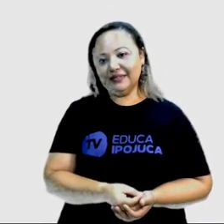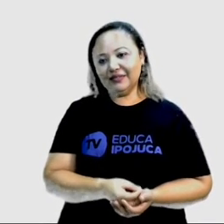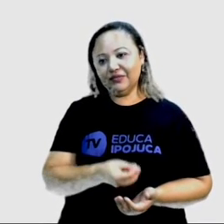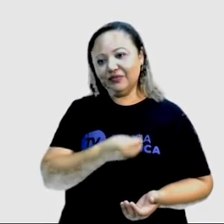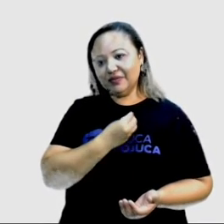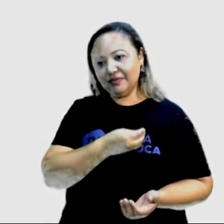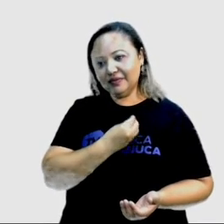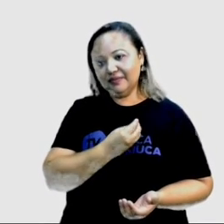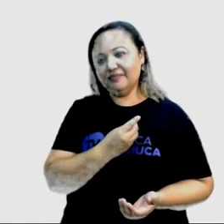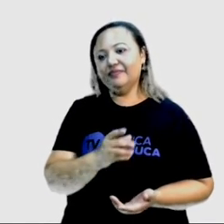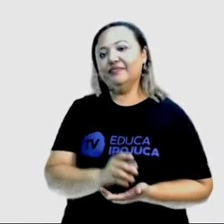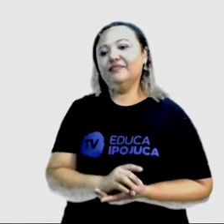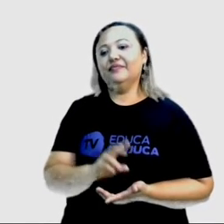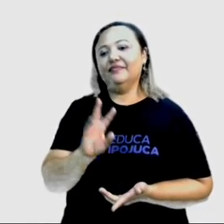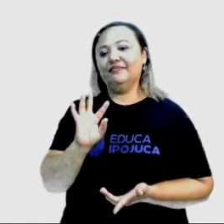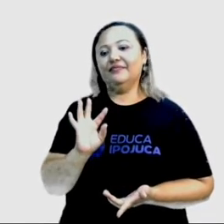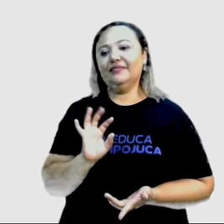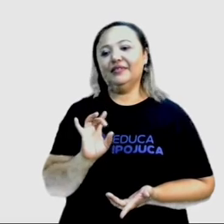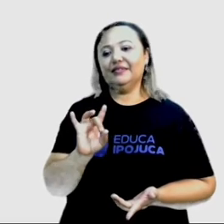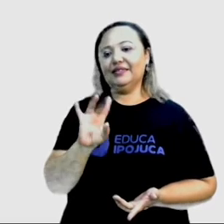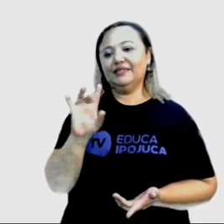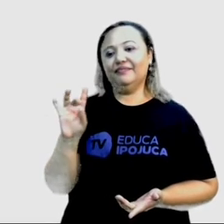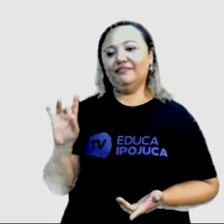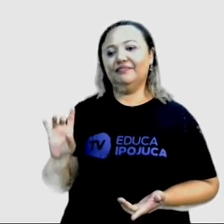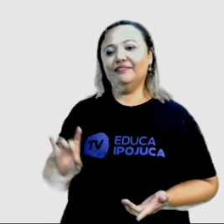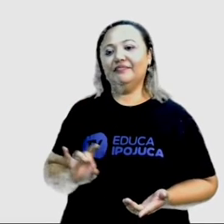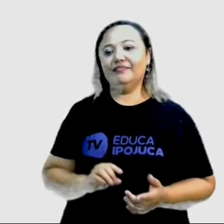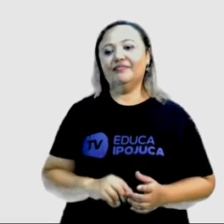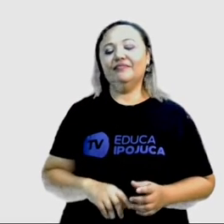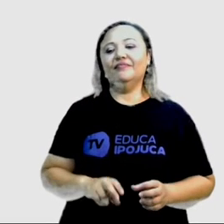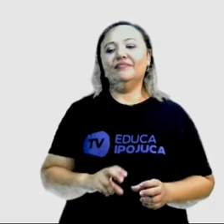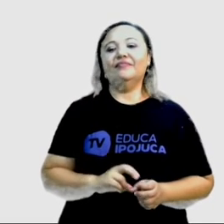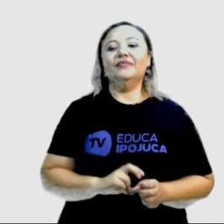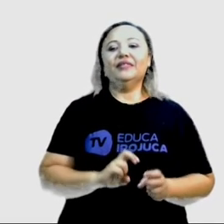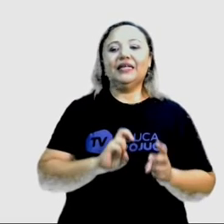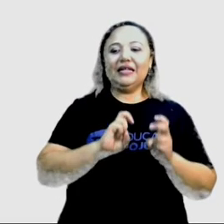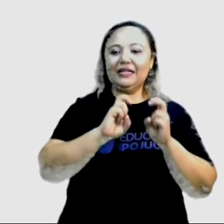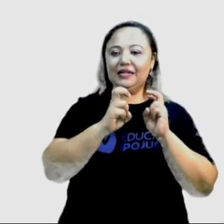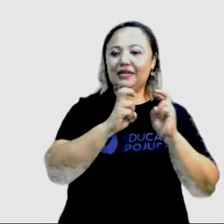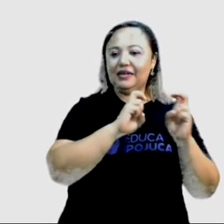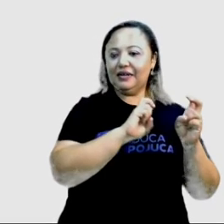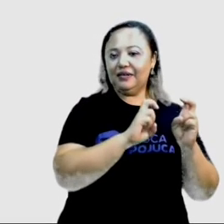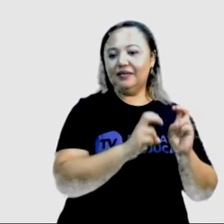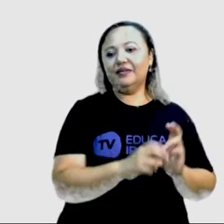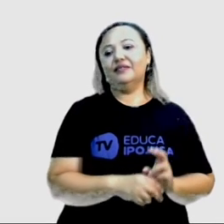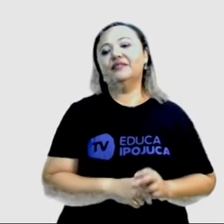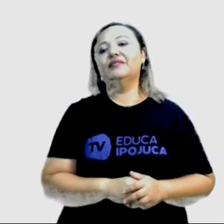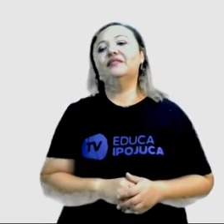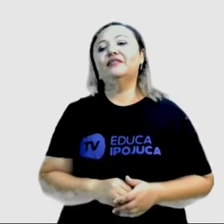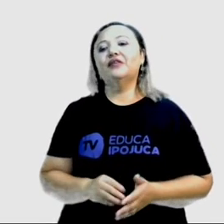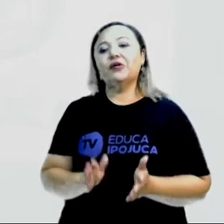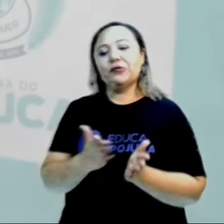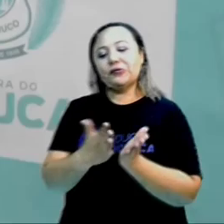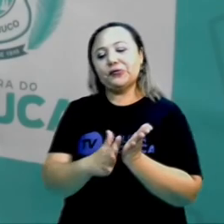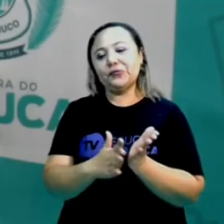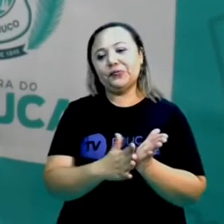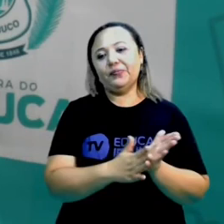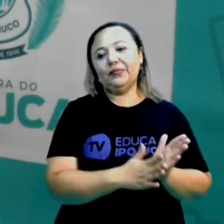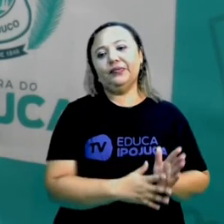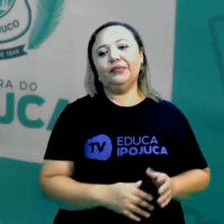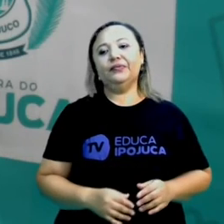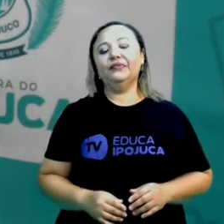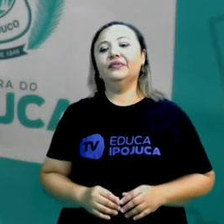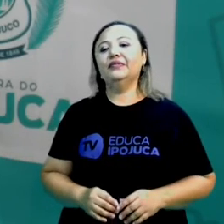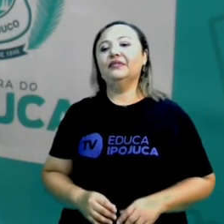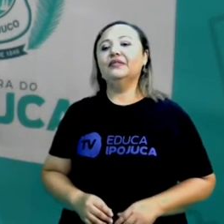quando observamos a dança da capoeira, tá? O samba, que usa o pandeiro lá, ó, o